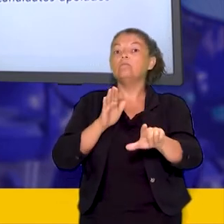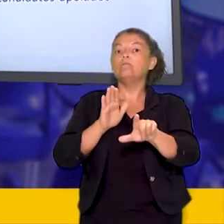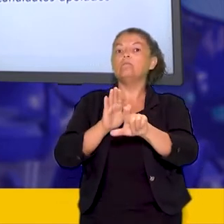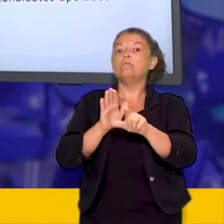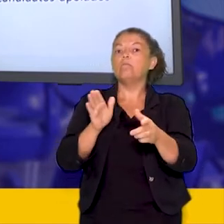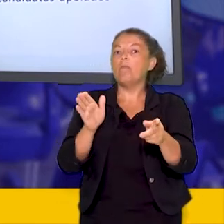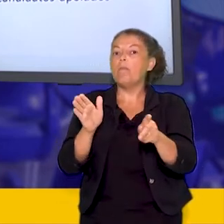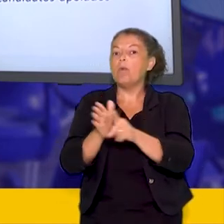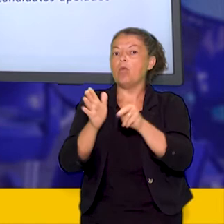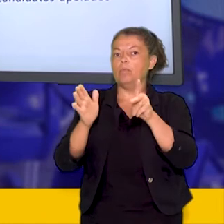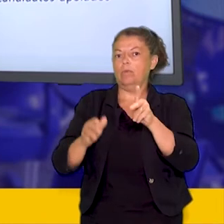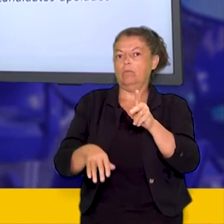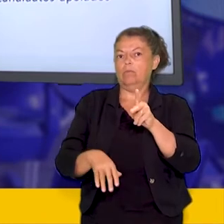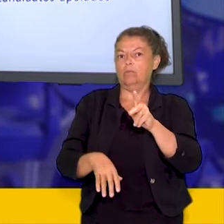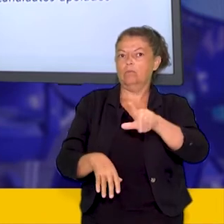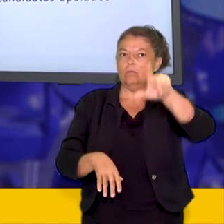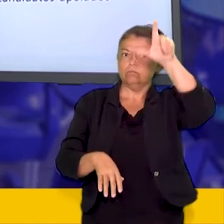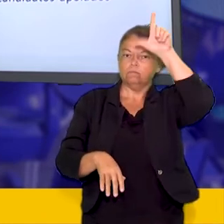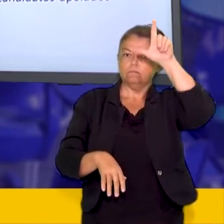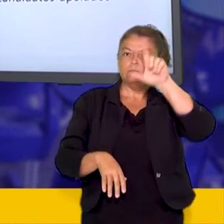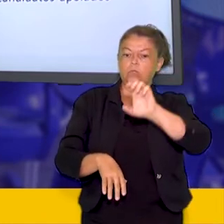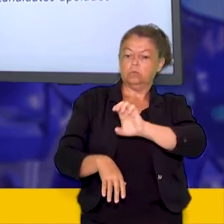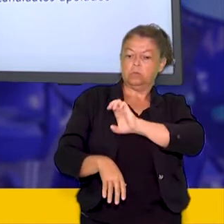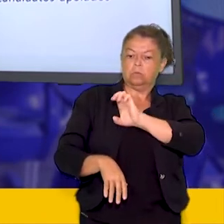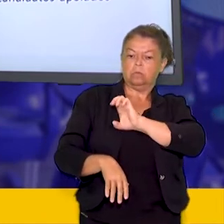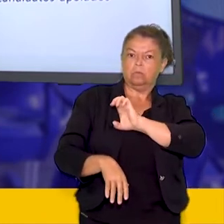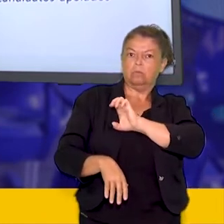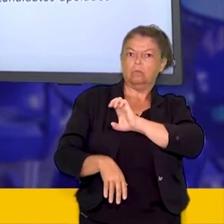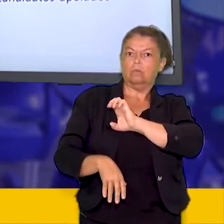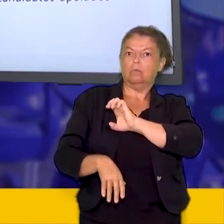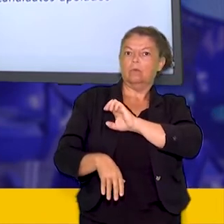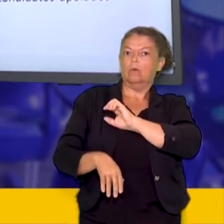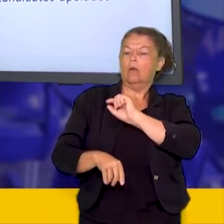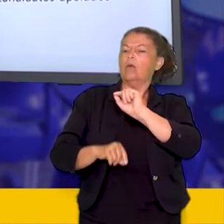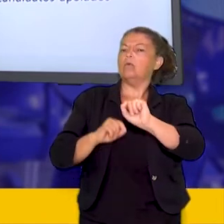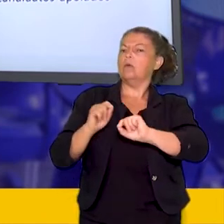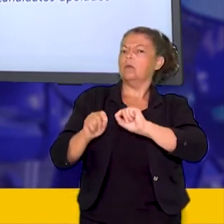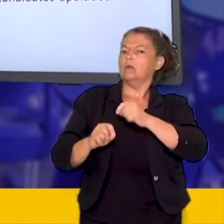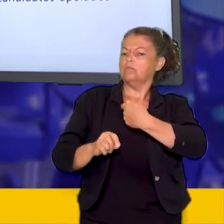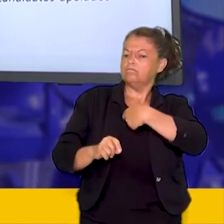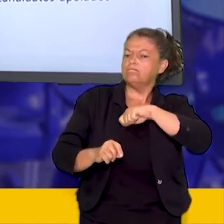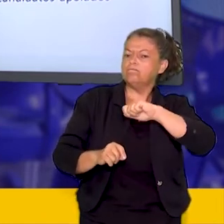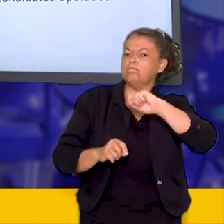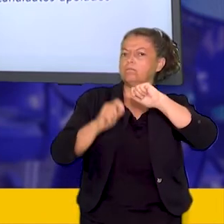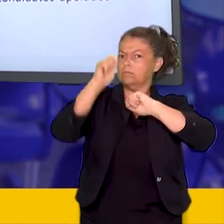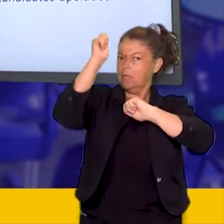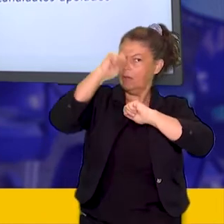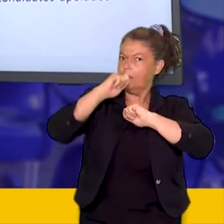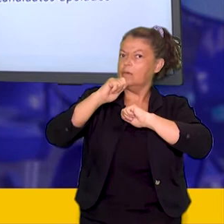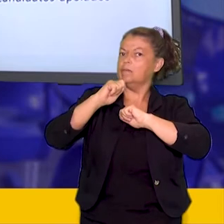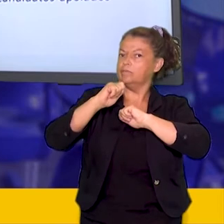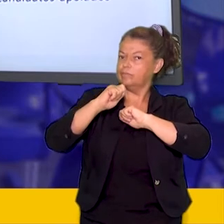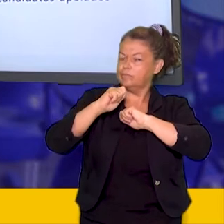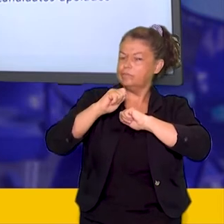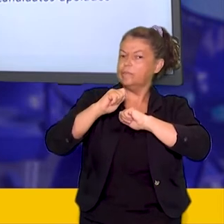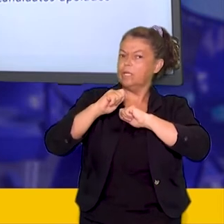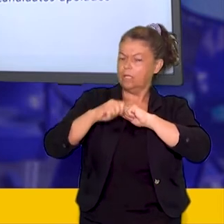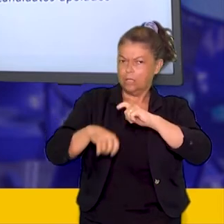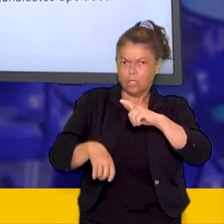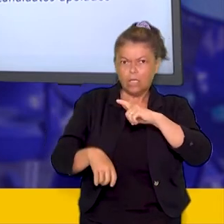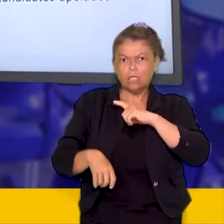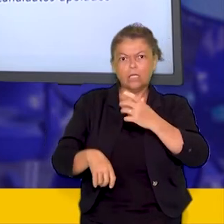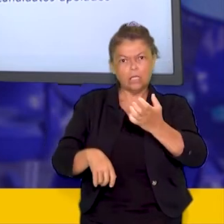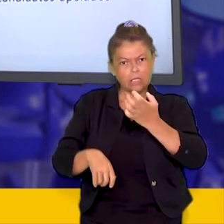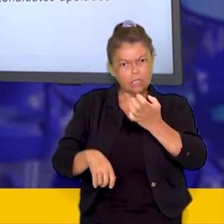se preciso fosse, ele ia ao extremo. Para isso,